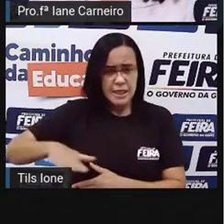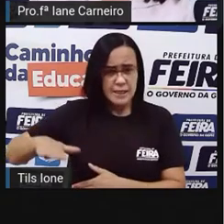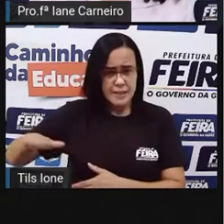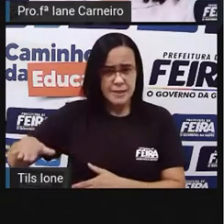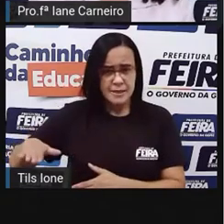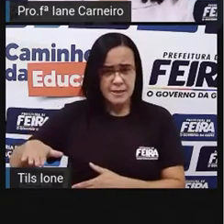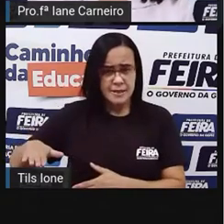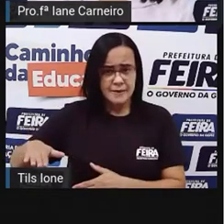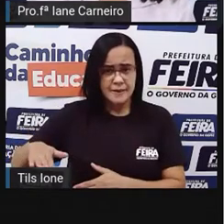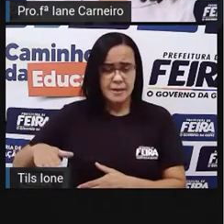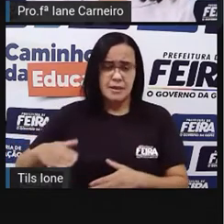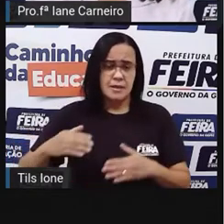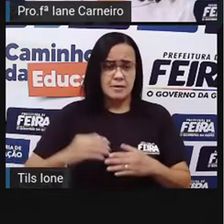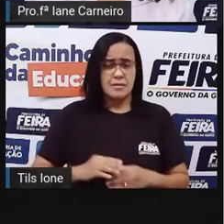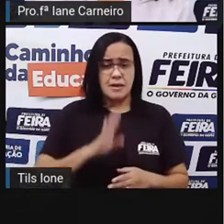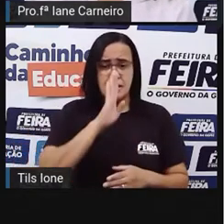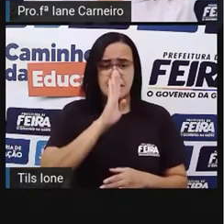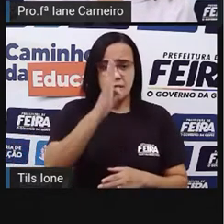professora?